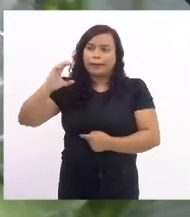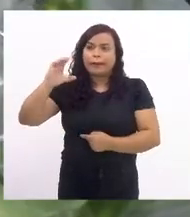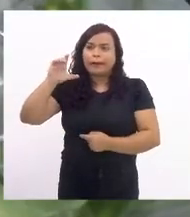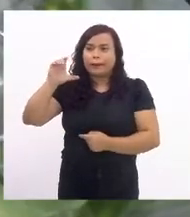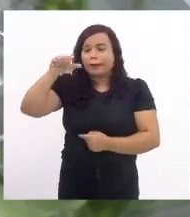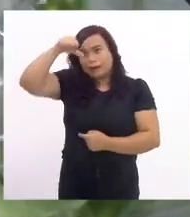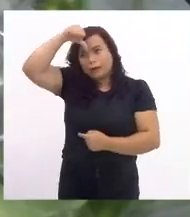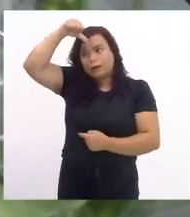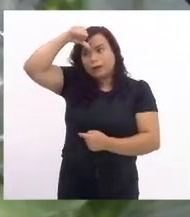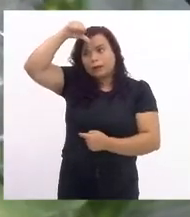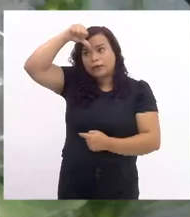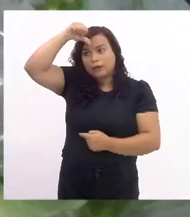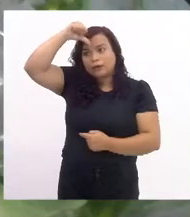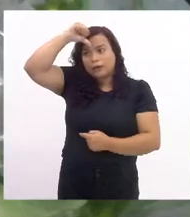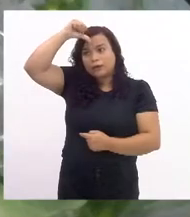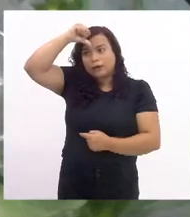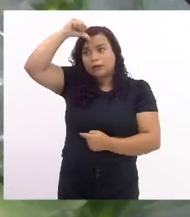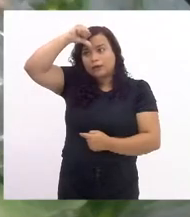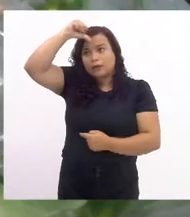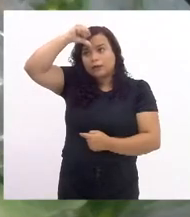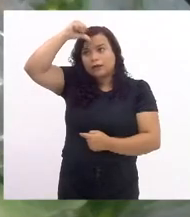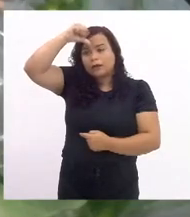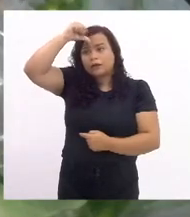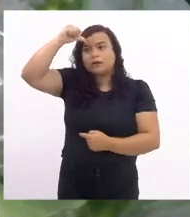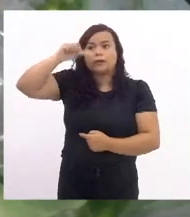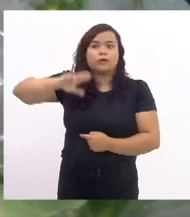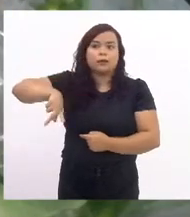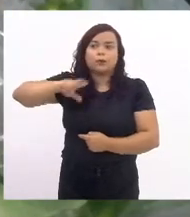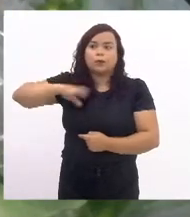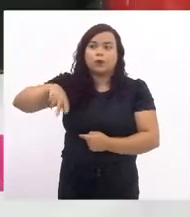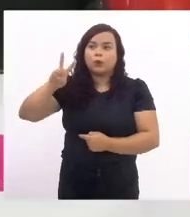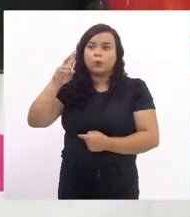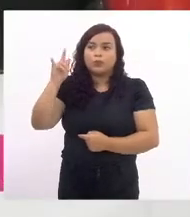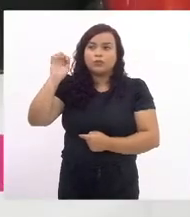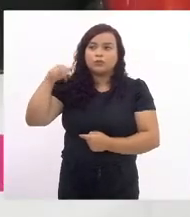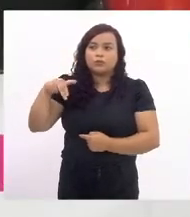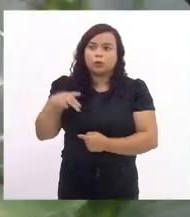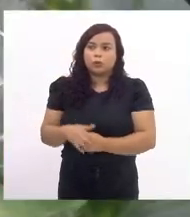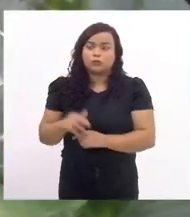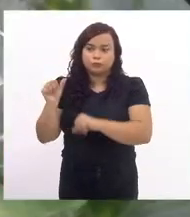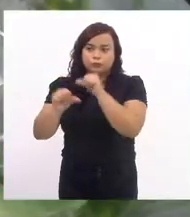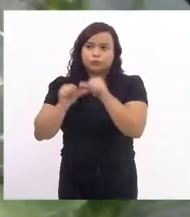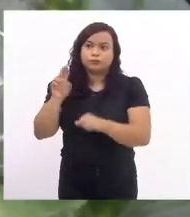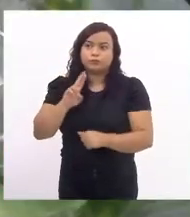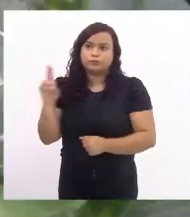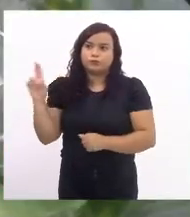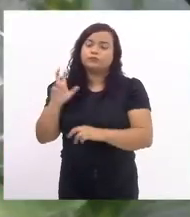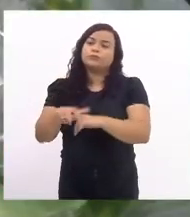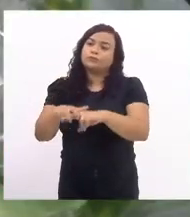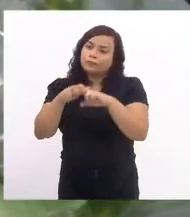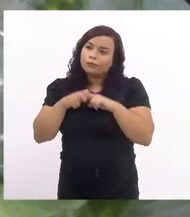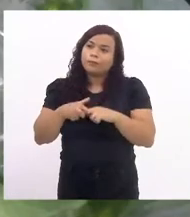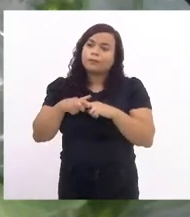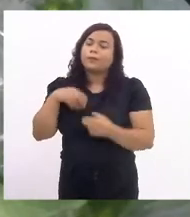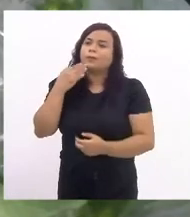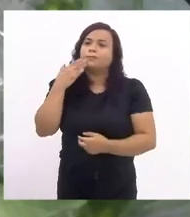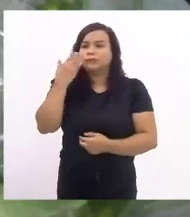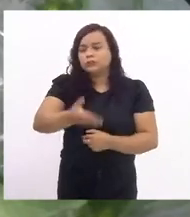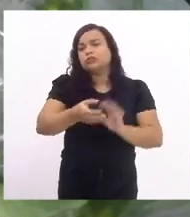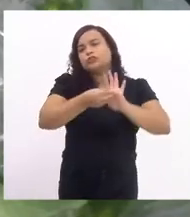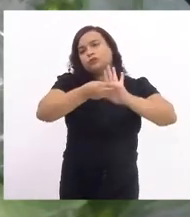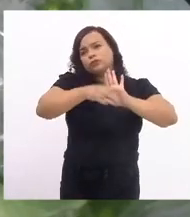não Wilson. Será corrigido. por isso que esses pedidos de indicação, em geral,